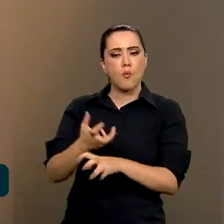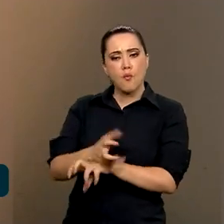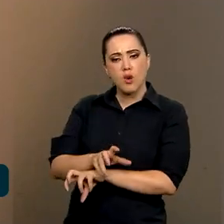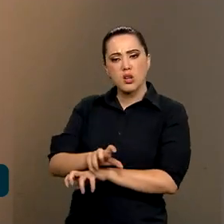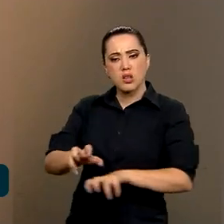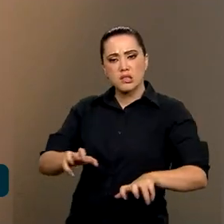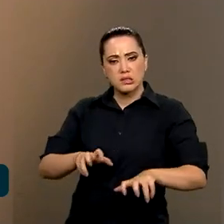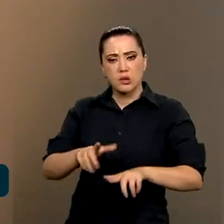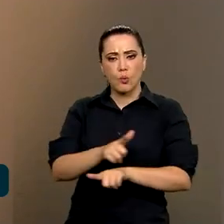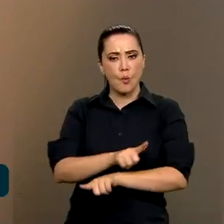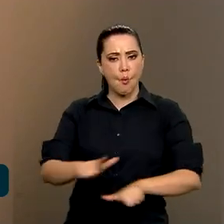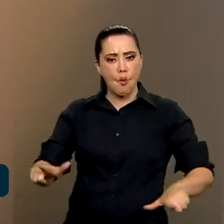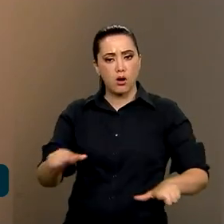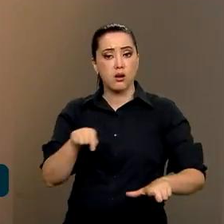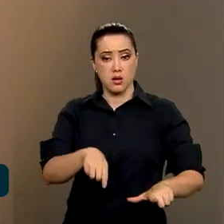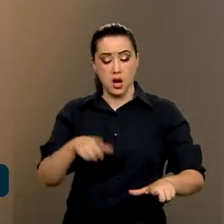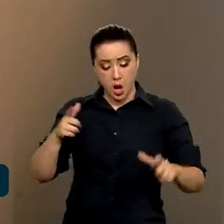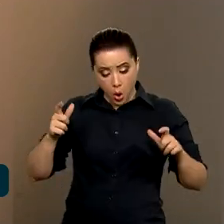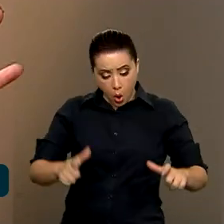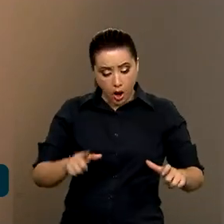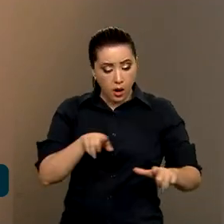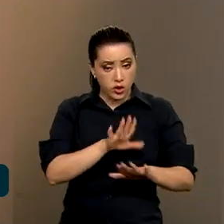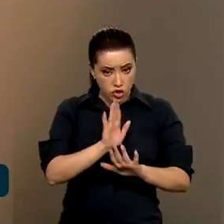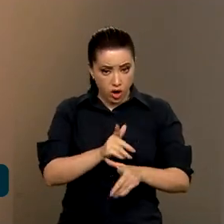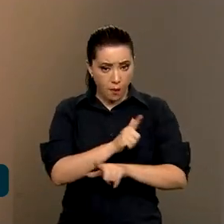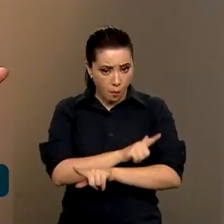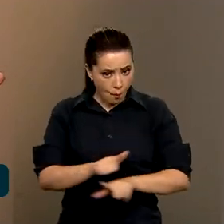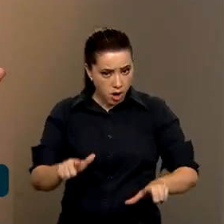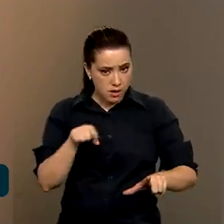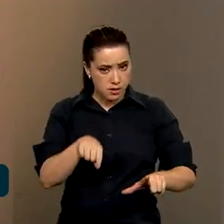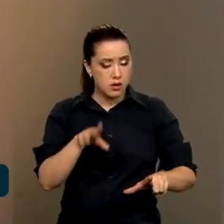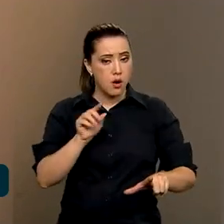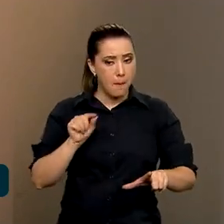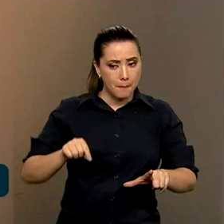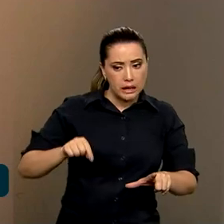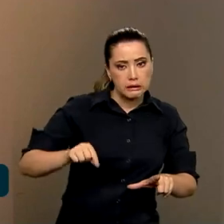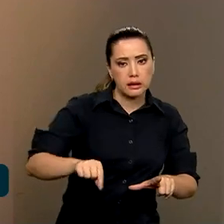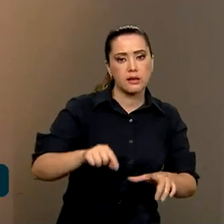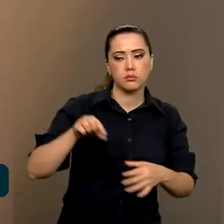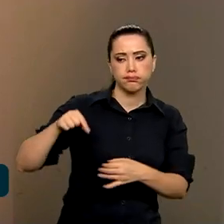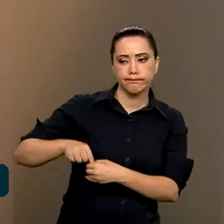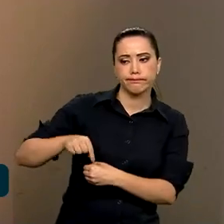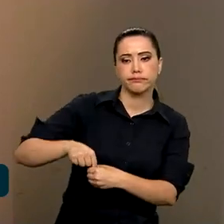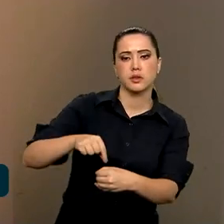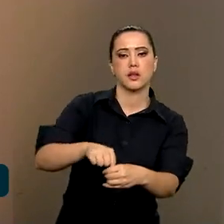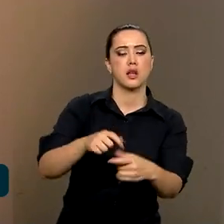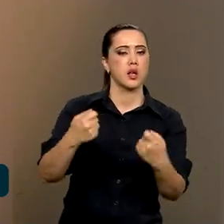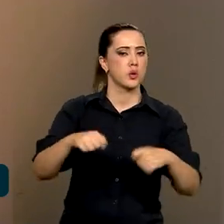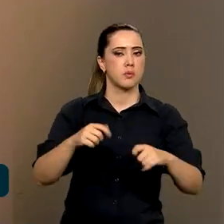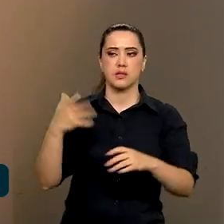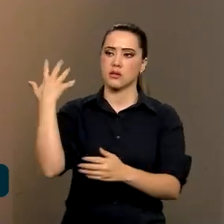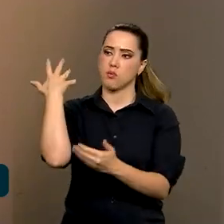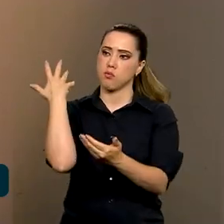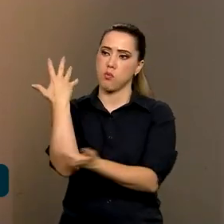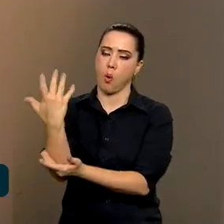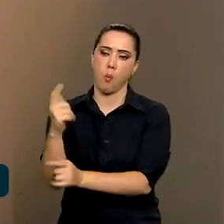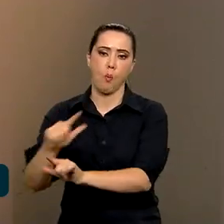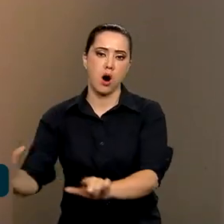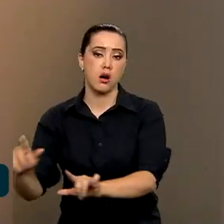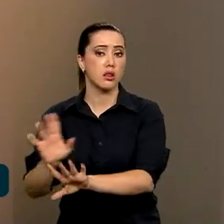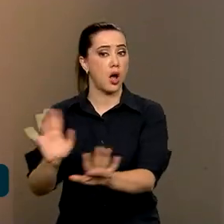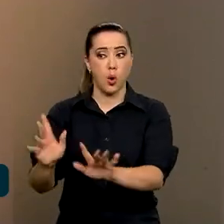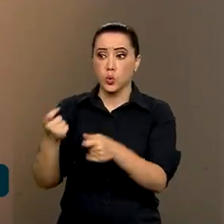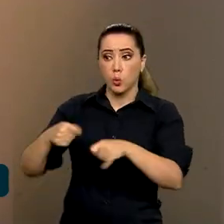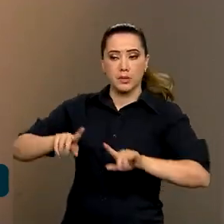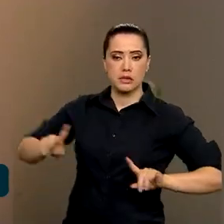aumentar a nossa produção nessas áreas, sem precisar expandir nem mais nenhum hectare, entendeu? Só com